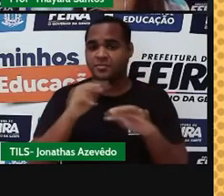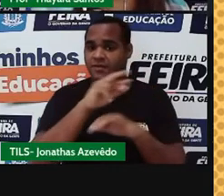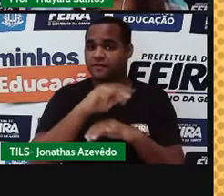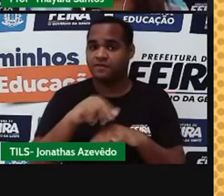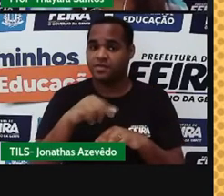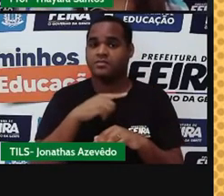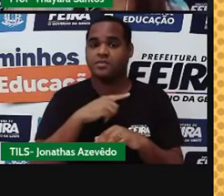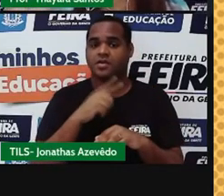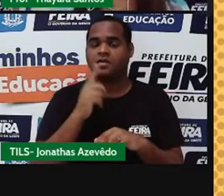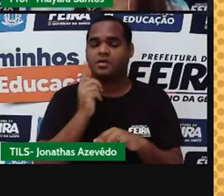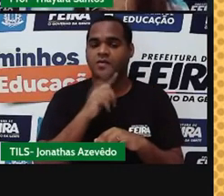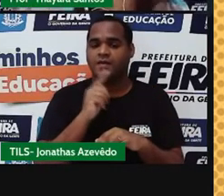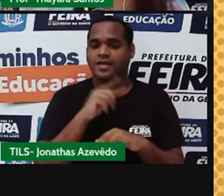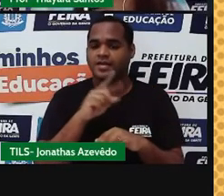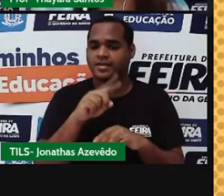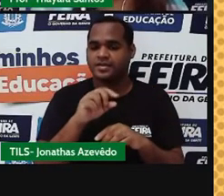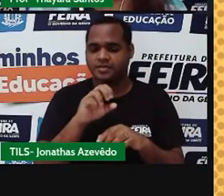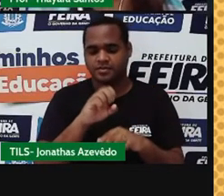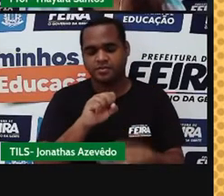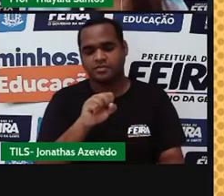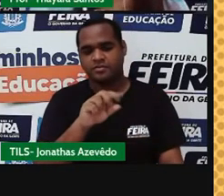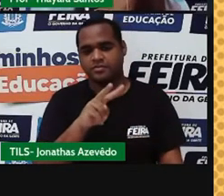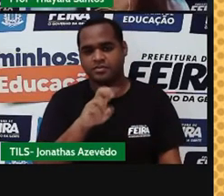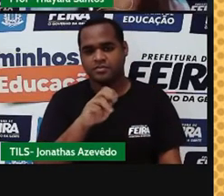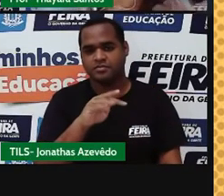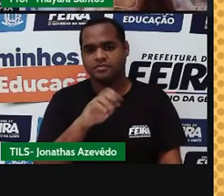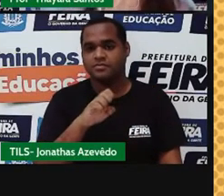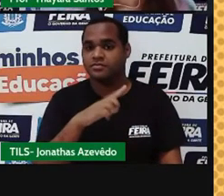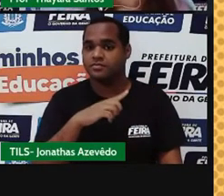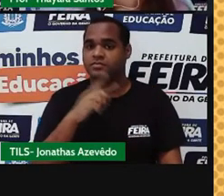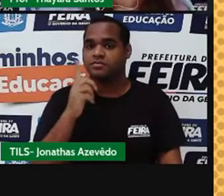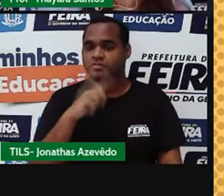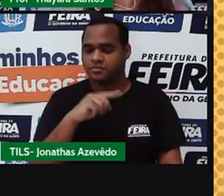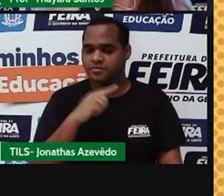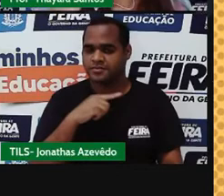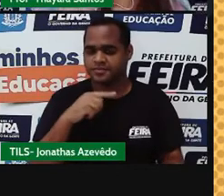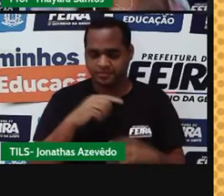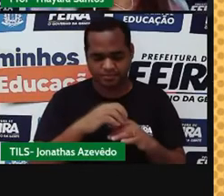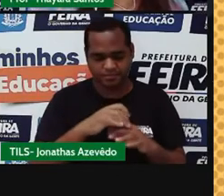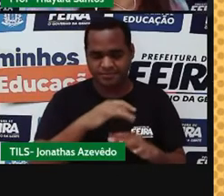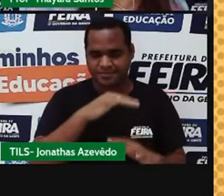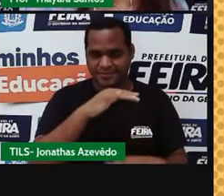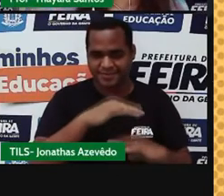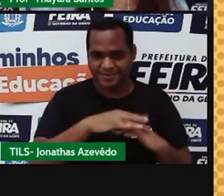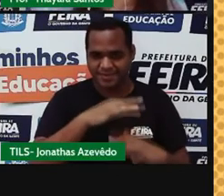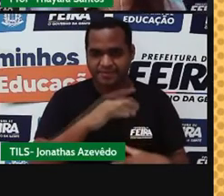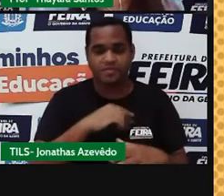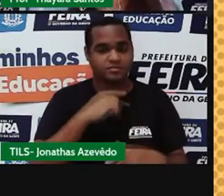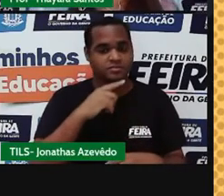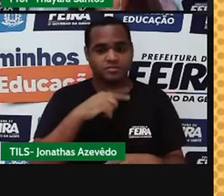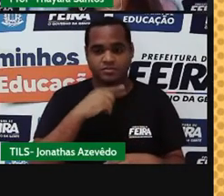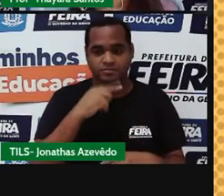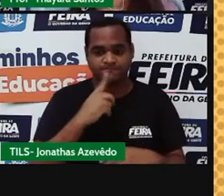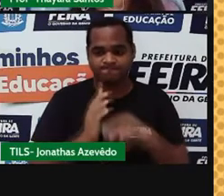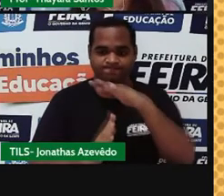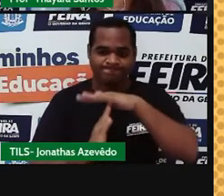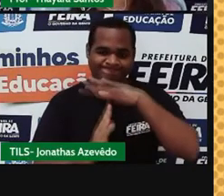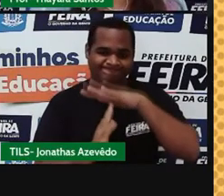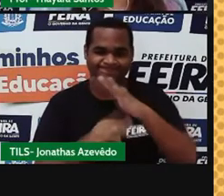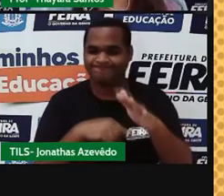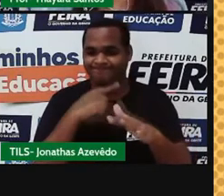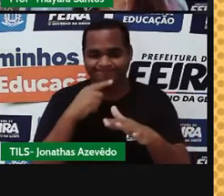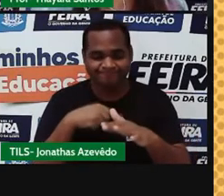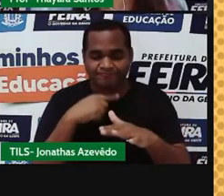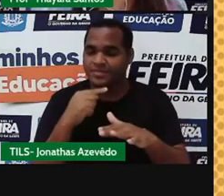máxima que aquele solvente tem de dissolver aquele soluto. Quando a gente ultrapassa esse ponto de saturação,